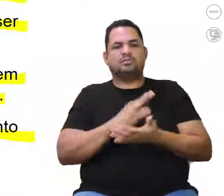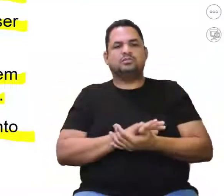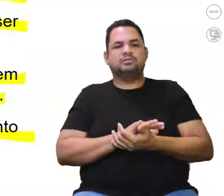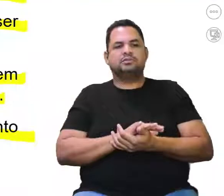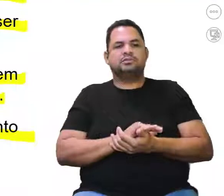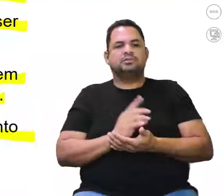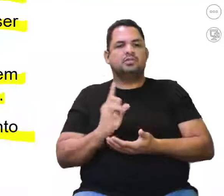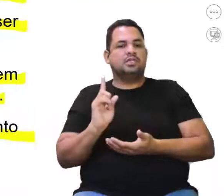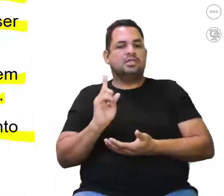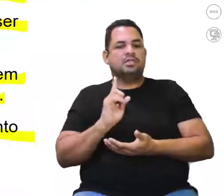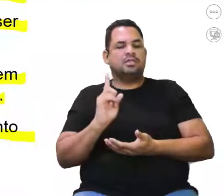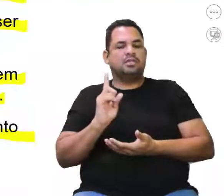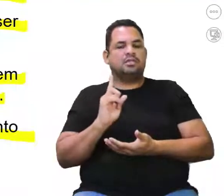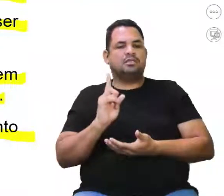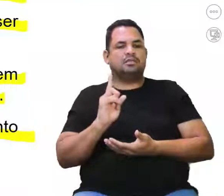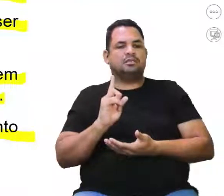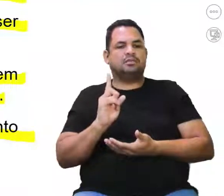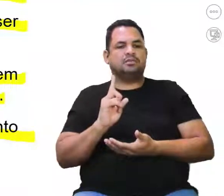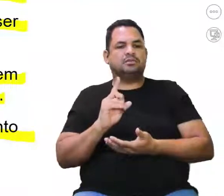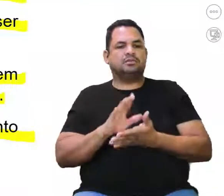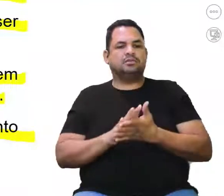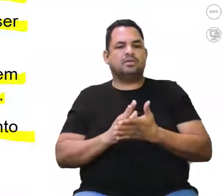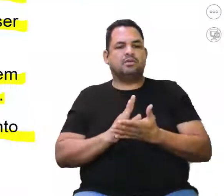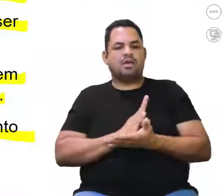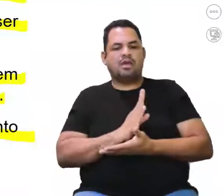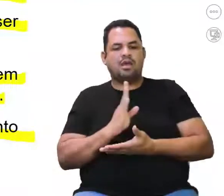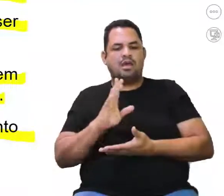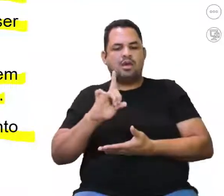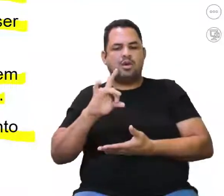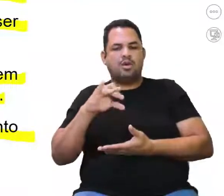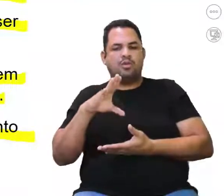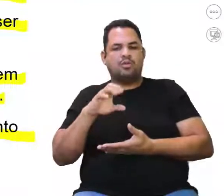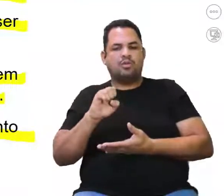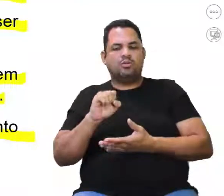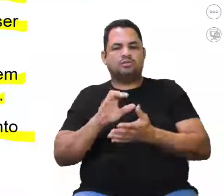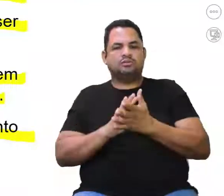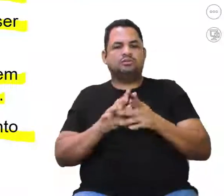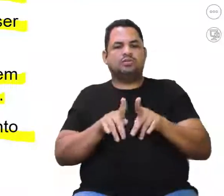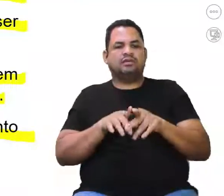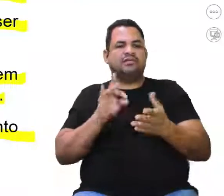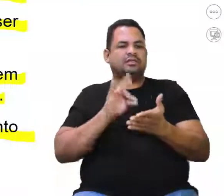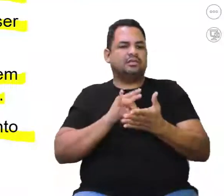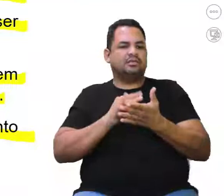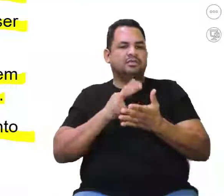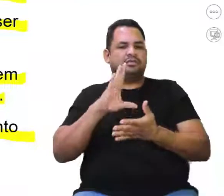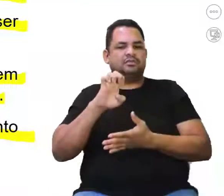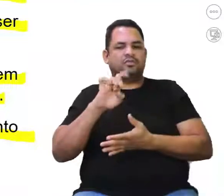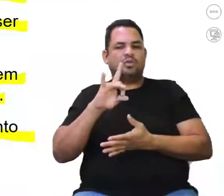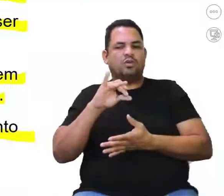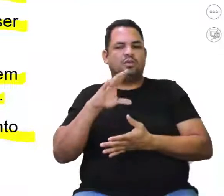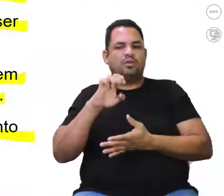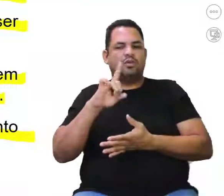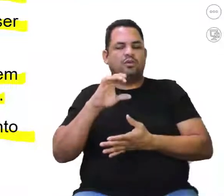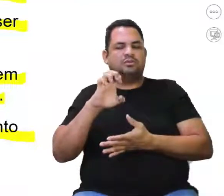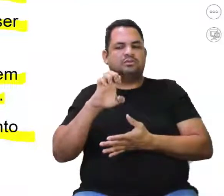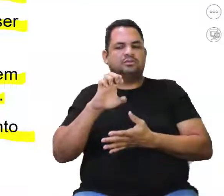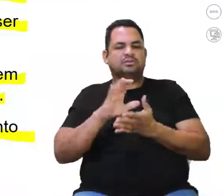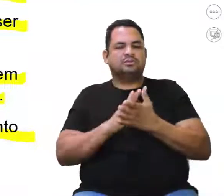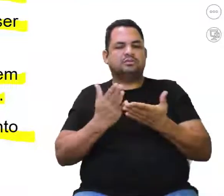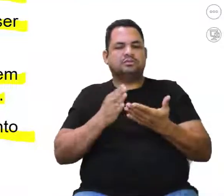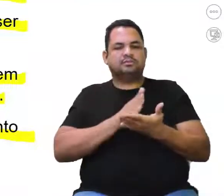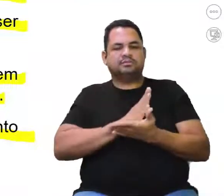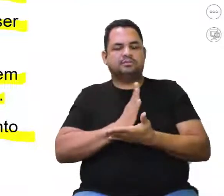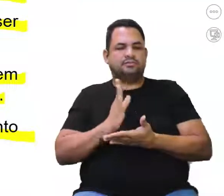não é, no fato, a lordose, é a escoliose. Então, quando eu tenho um desvio lateral e uma